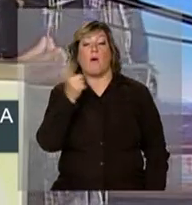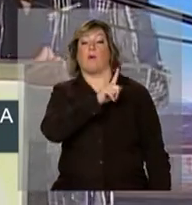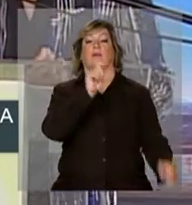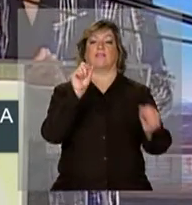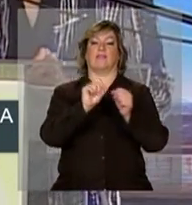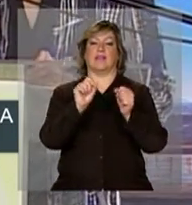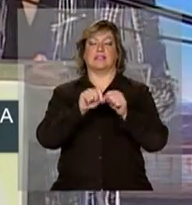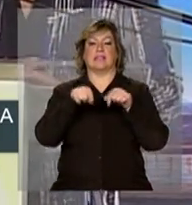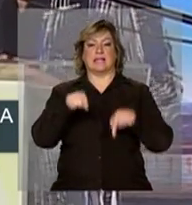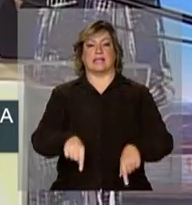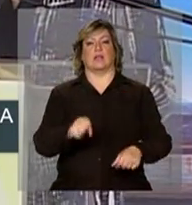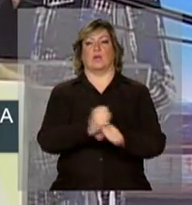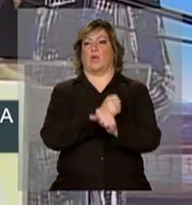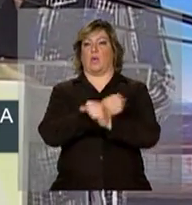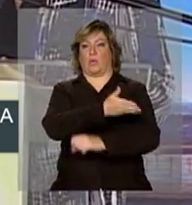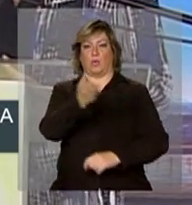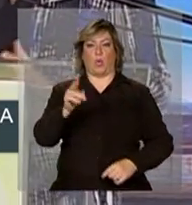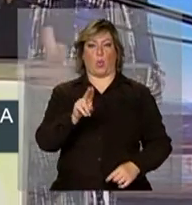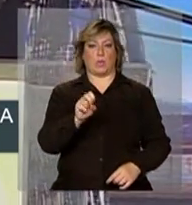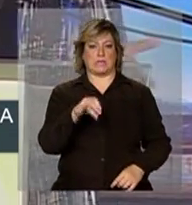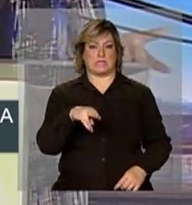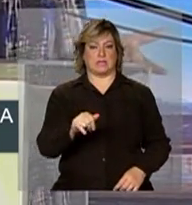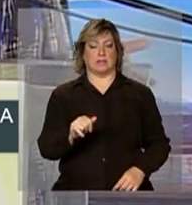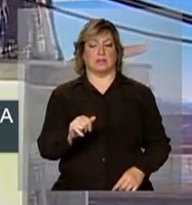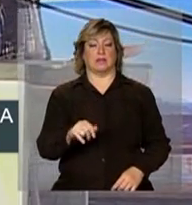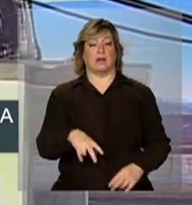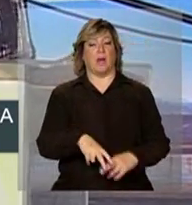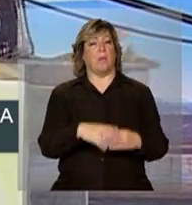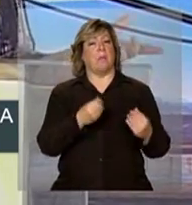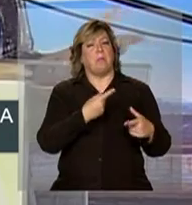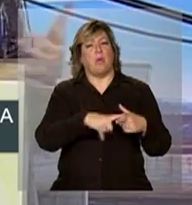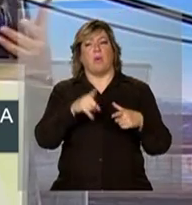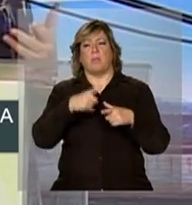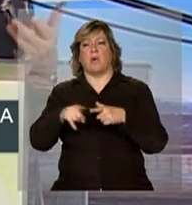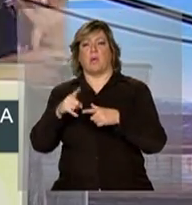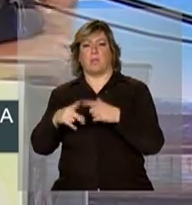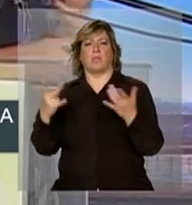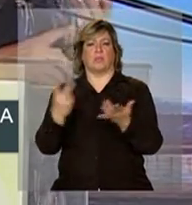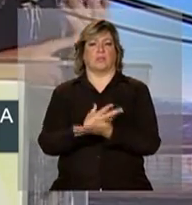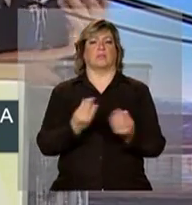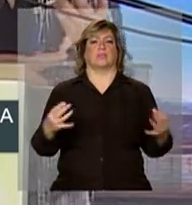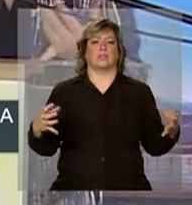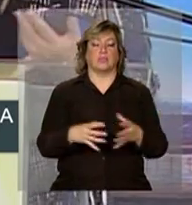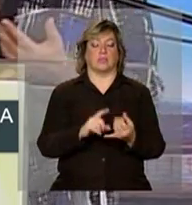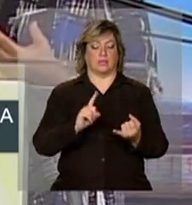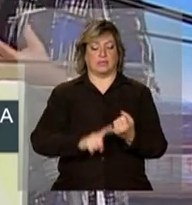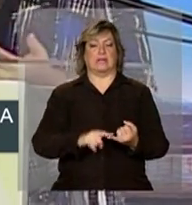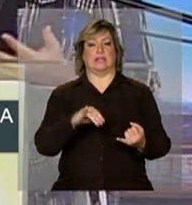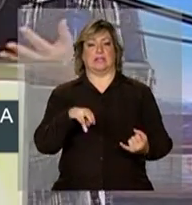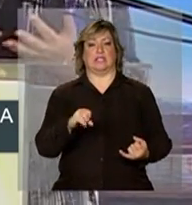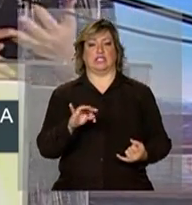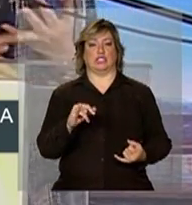usina considerando todos os problemas de ordem institucional,